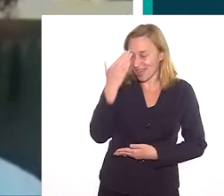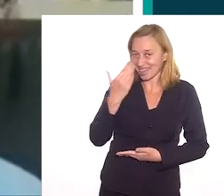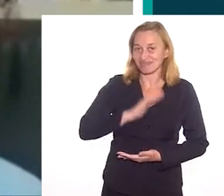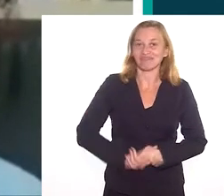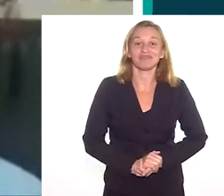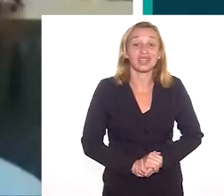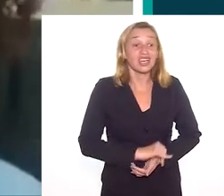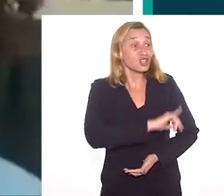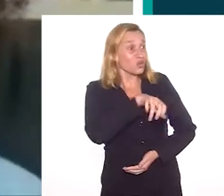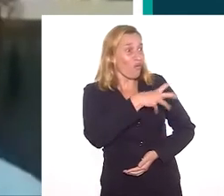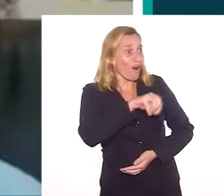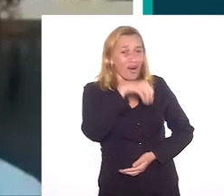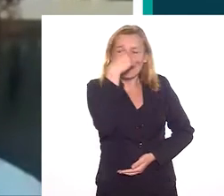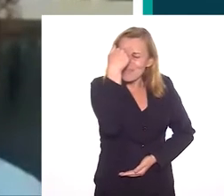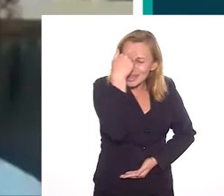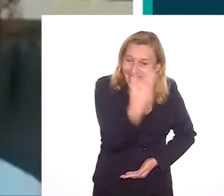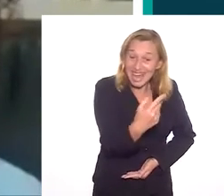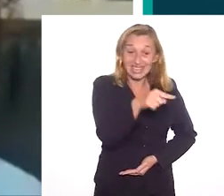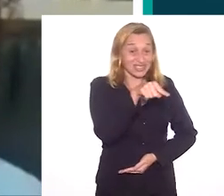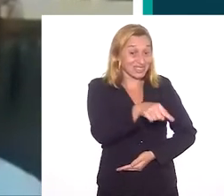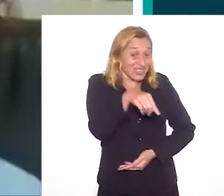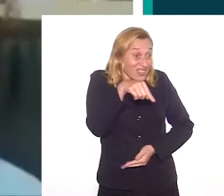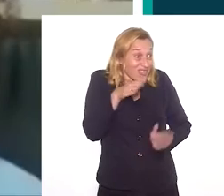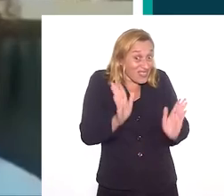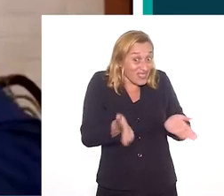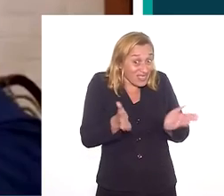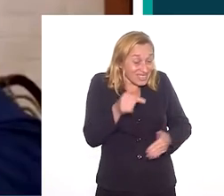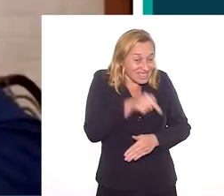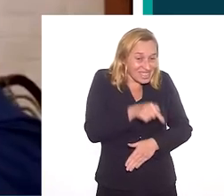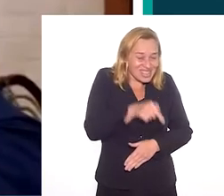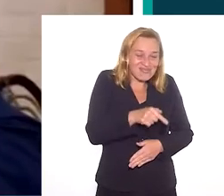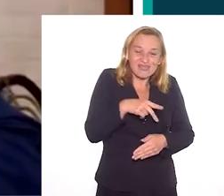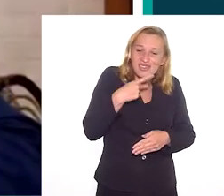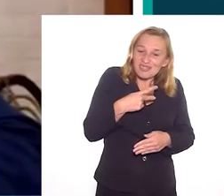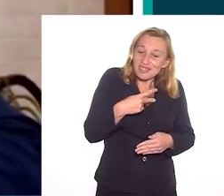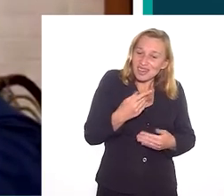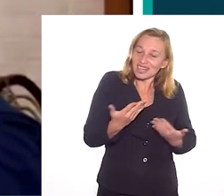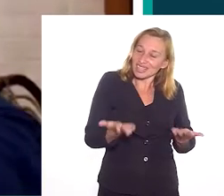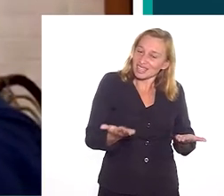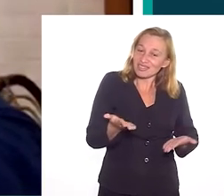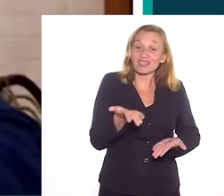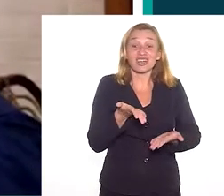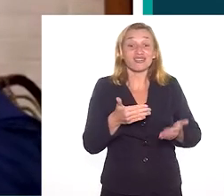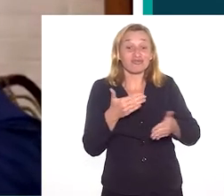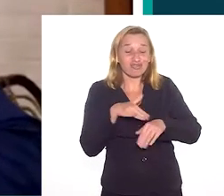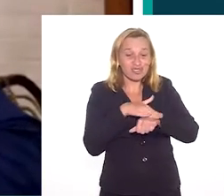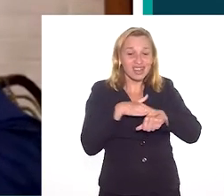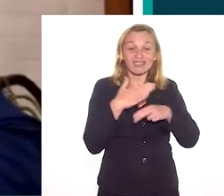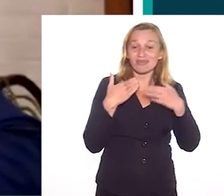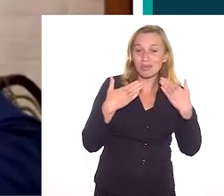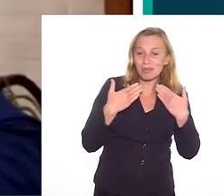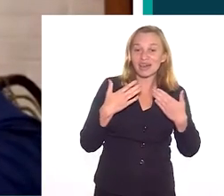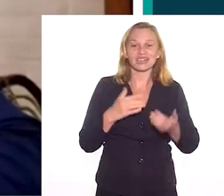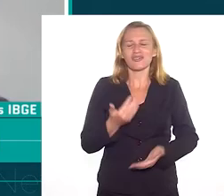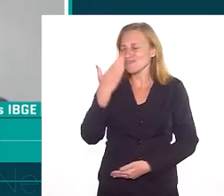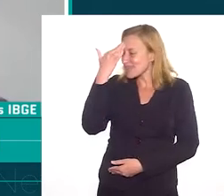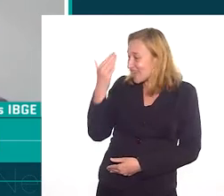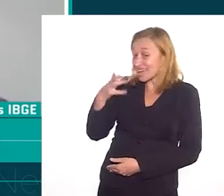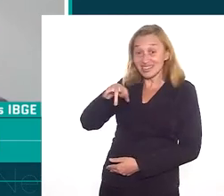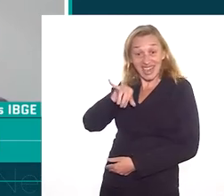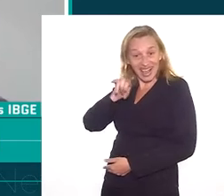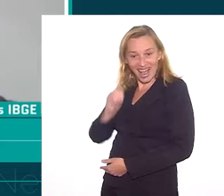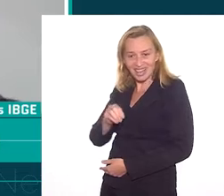sociedade brasileira. Muitíssimo obrigado. João, obrigado por você estar aqui hoje para poder trazer a tua contribuição para esse bate-papo.